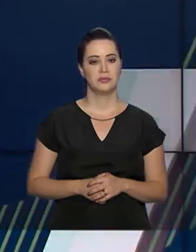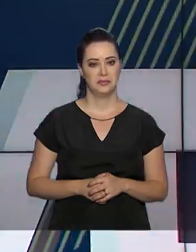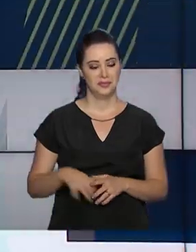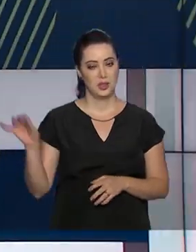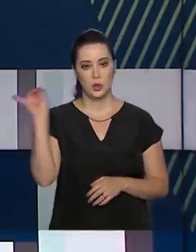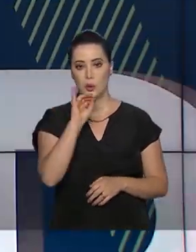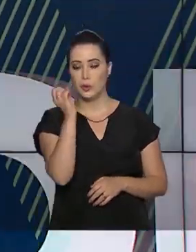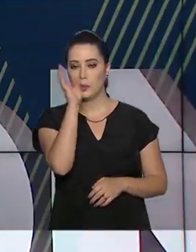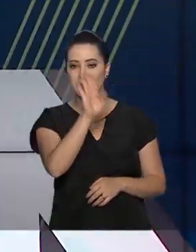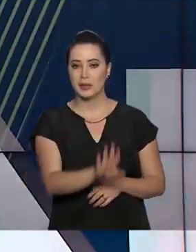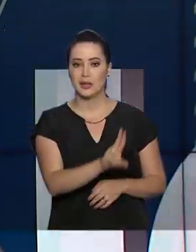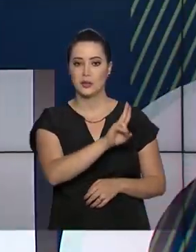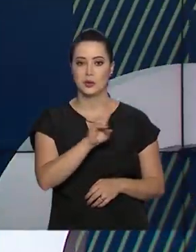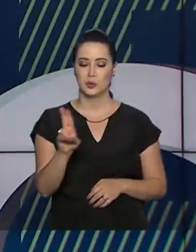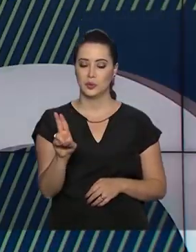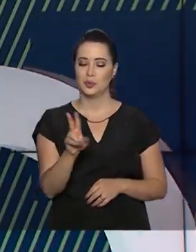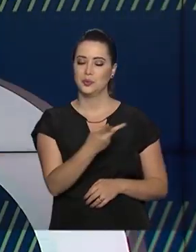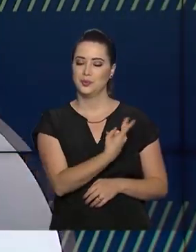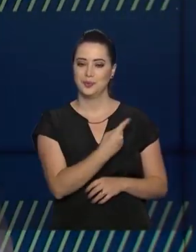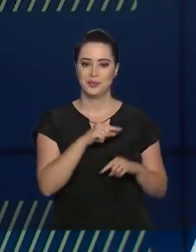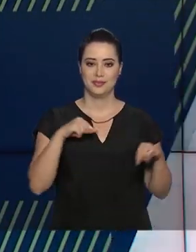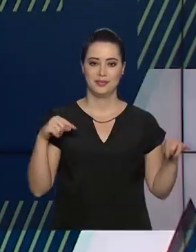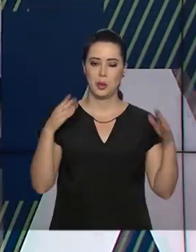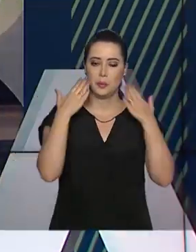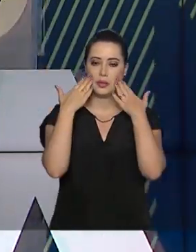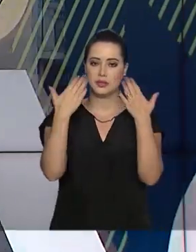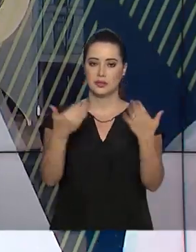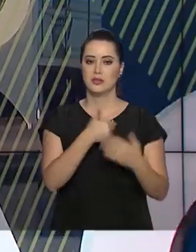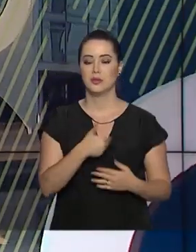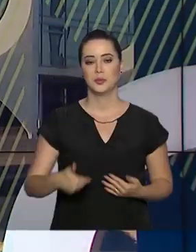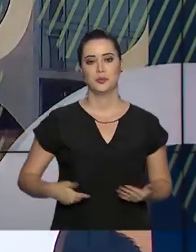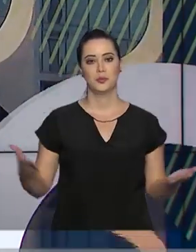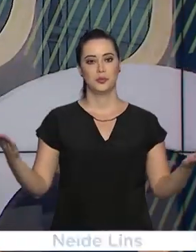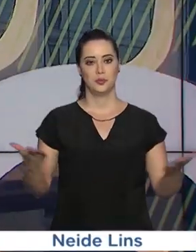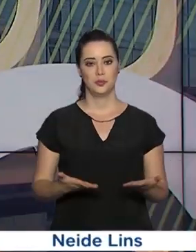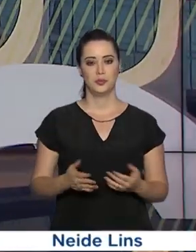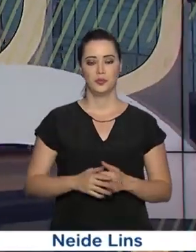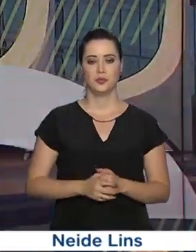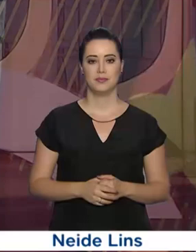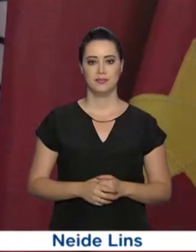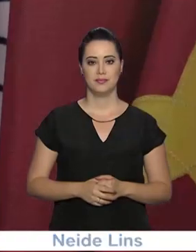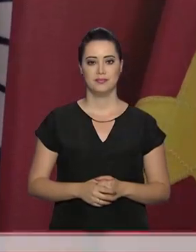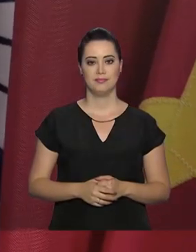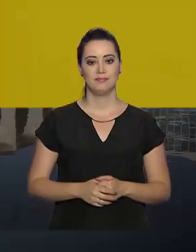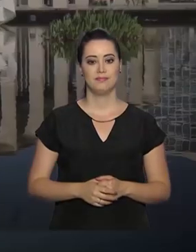Olá, boa tarde, eu sou o Roberto Camargo e estamos de volta com mais uma edição do Governo Agora.